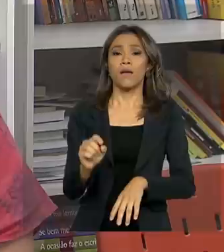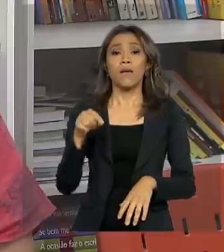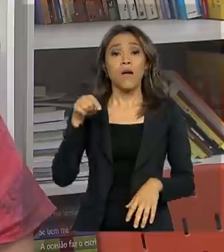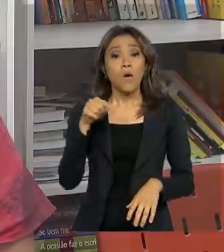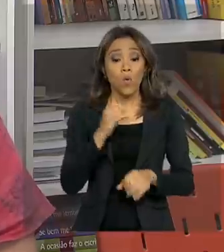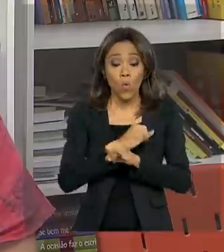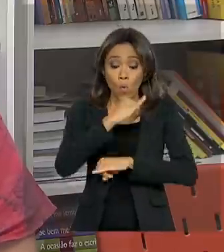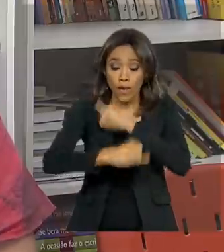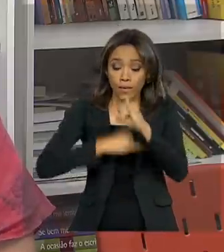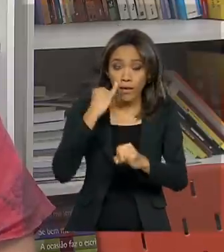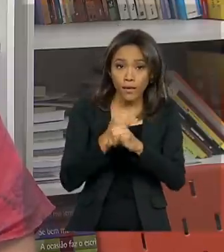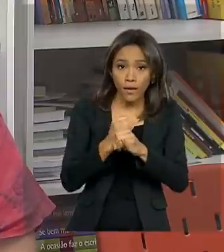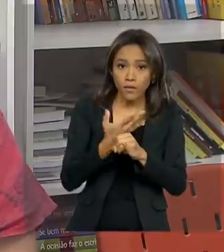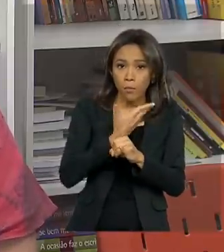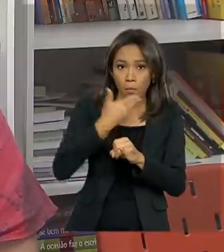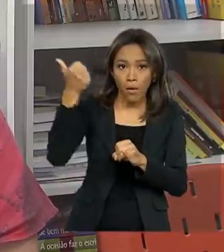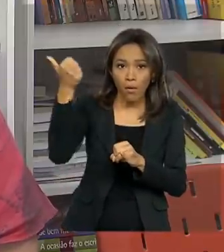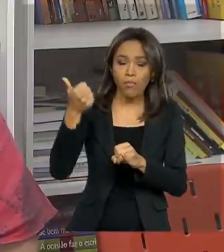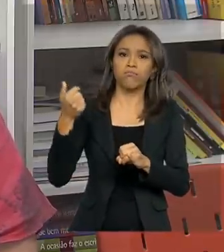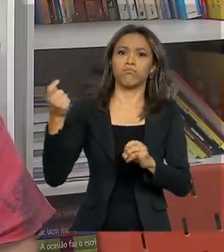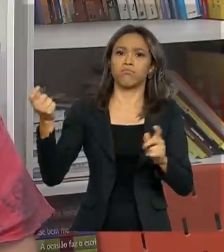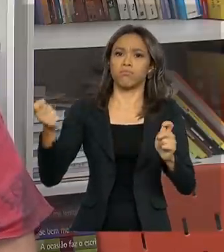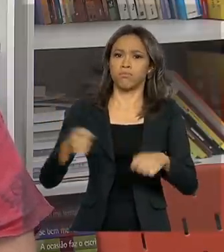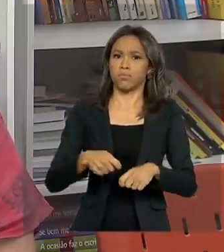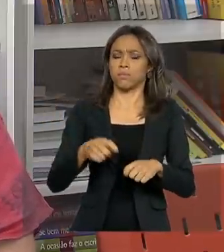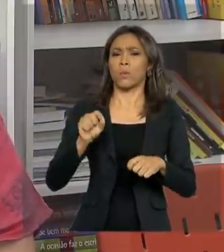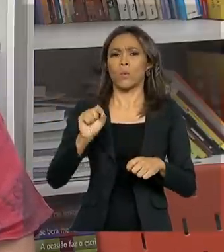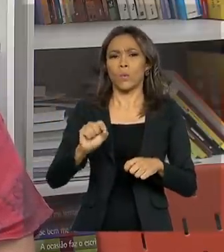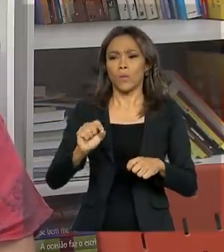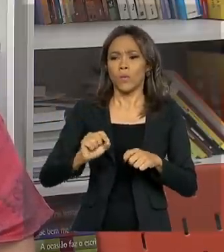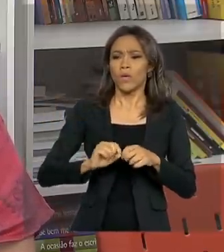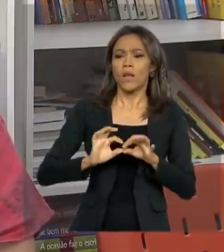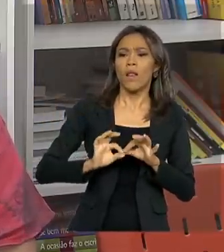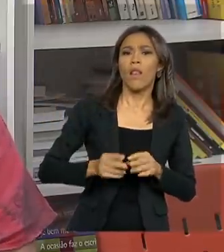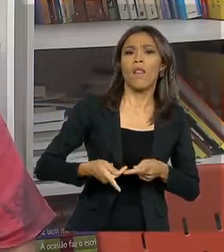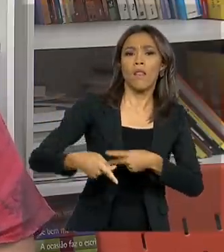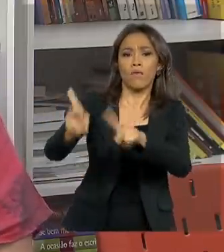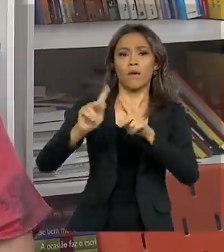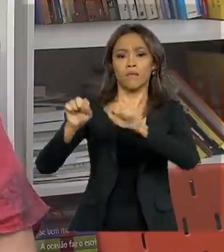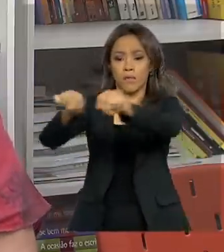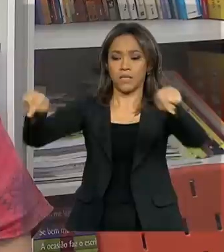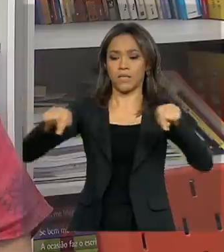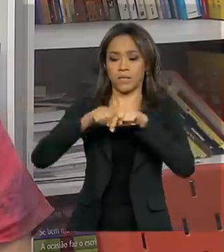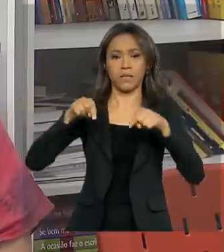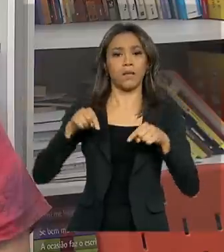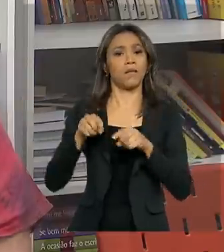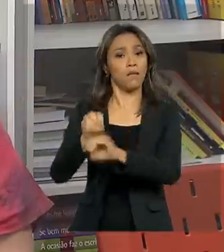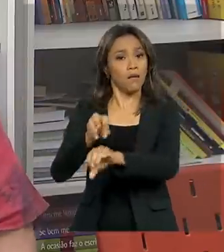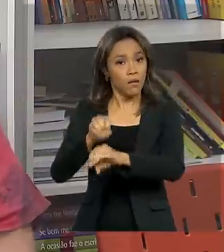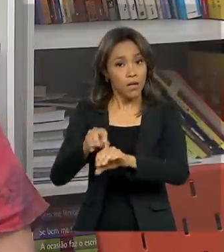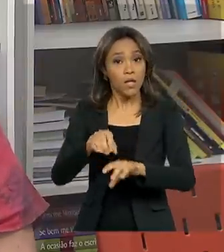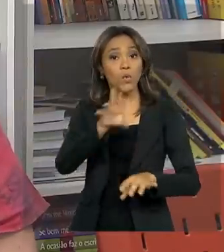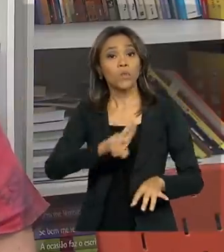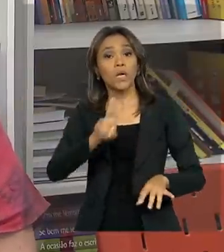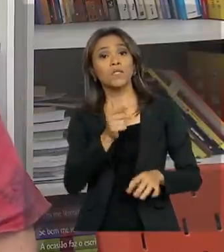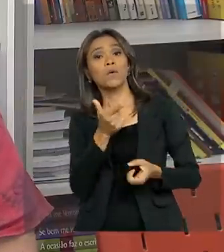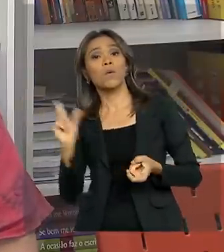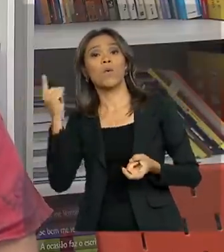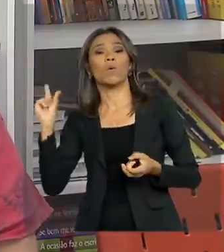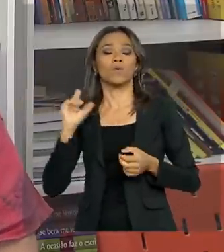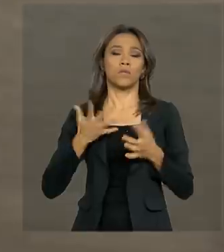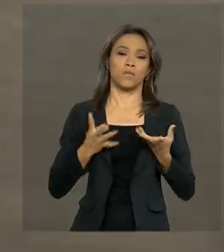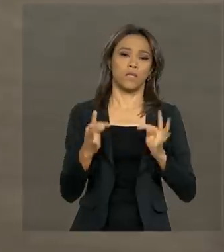amplificado, a gente conseguiu também que os sinais chegassem até as salas de aula, para que os professores pudessem usar também outras tecnologias